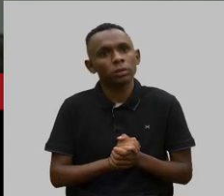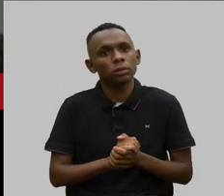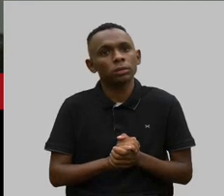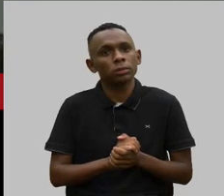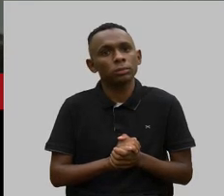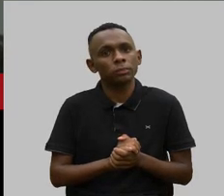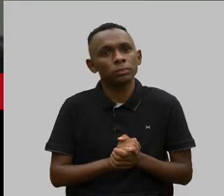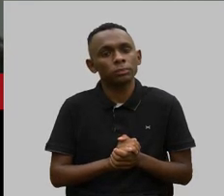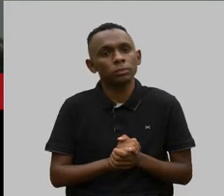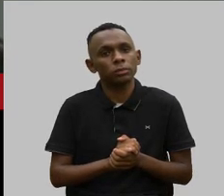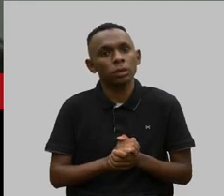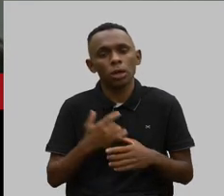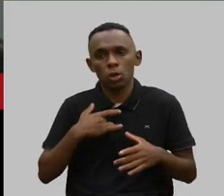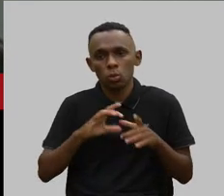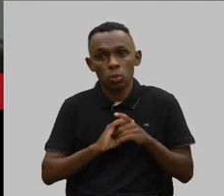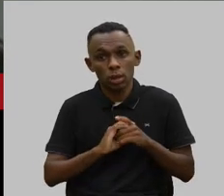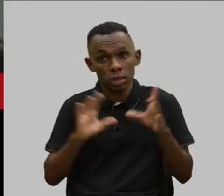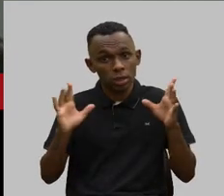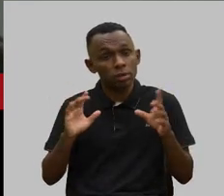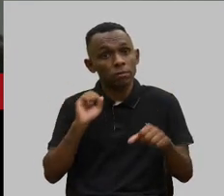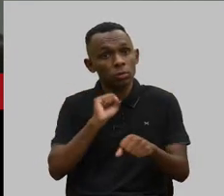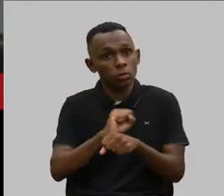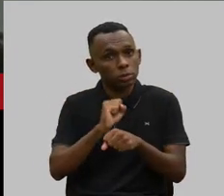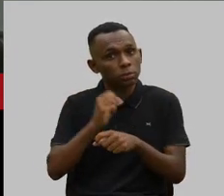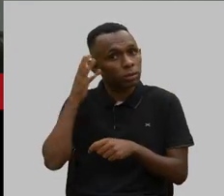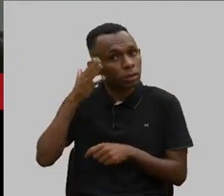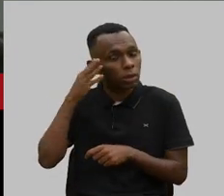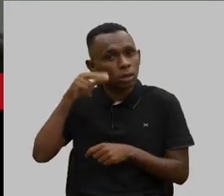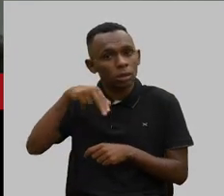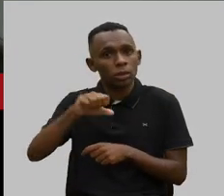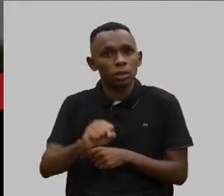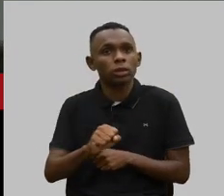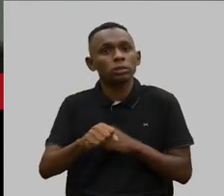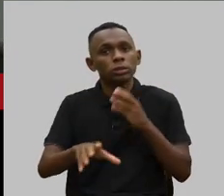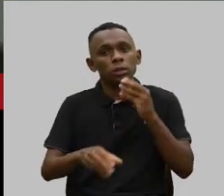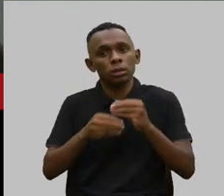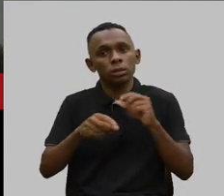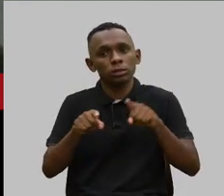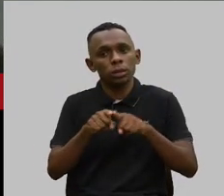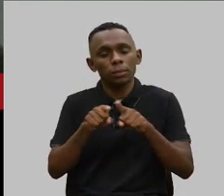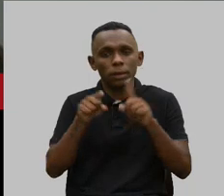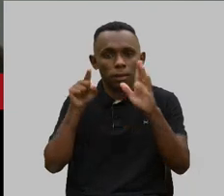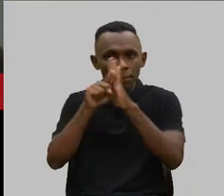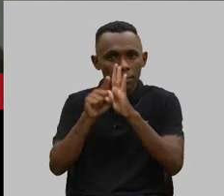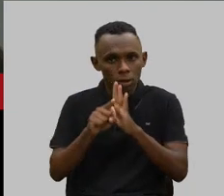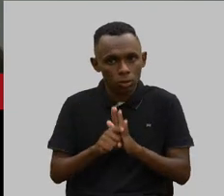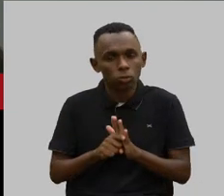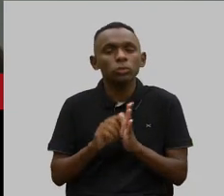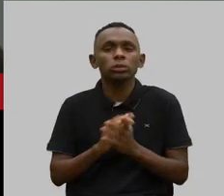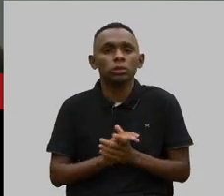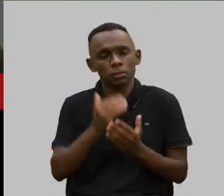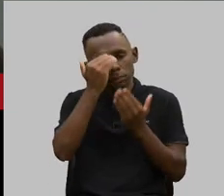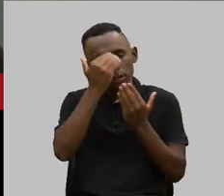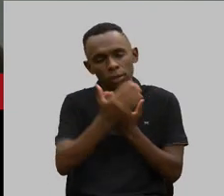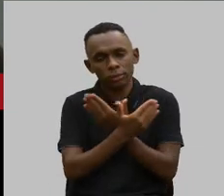deputada. Fico à disposição e aguardo o pronunciamento da NS para fazer a ela três questionamentos. Muito obrigado, gente.